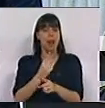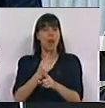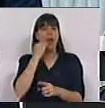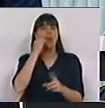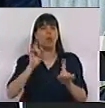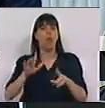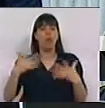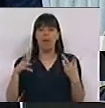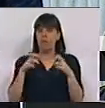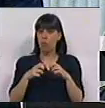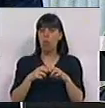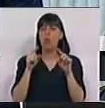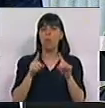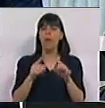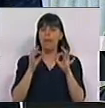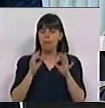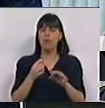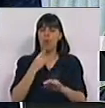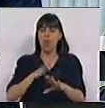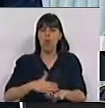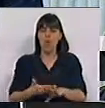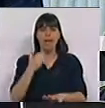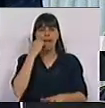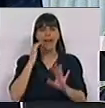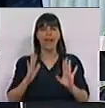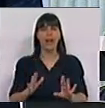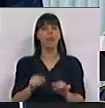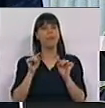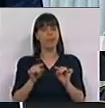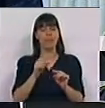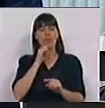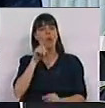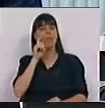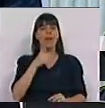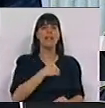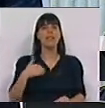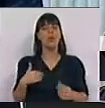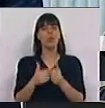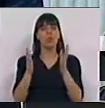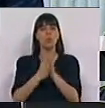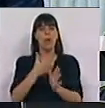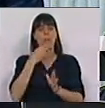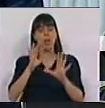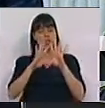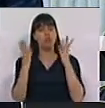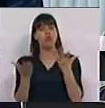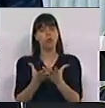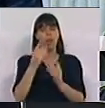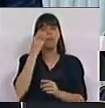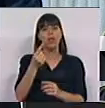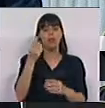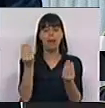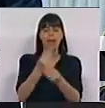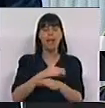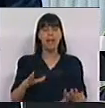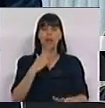assim tão grave. O problema é que é mesmo muito grave. Só assim se pode proteger a saúde de todos, em geral, e muito em particular